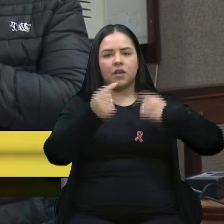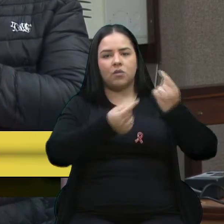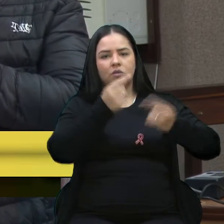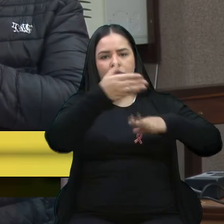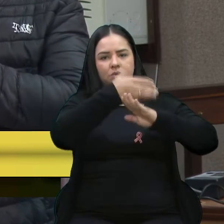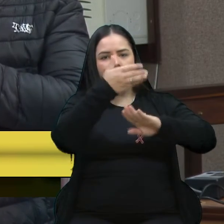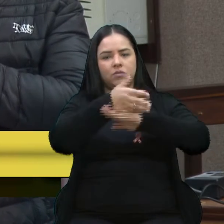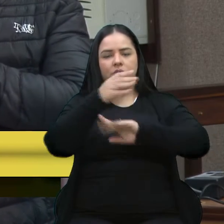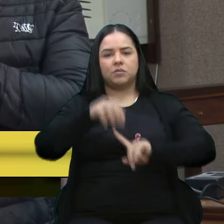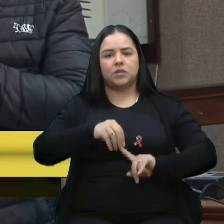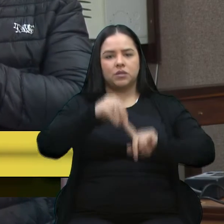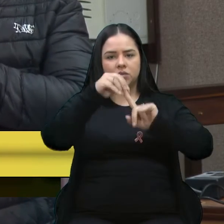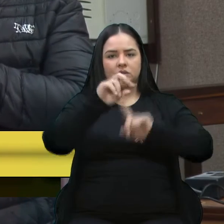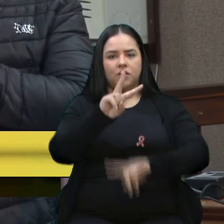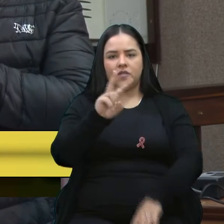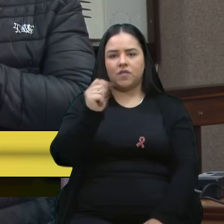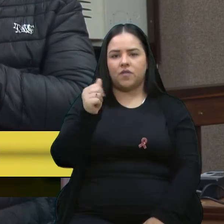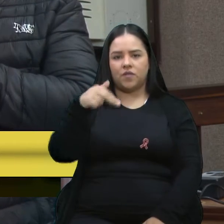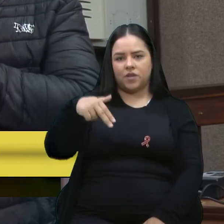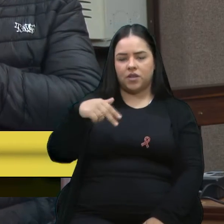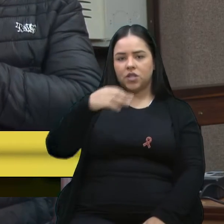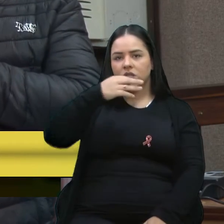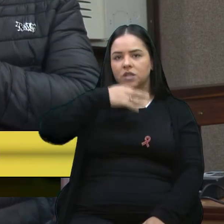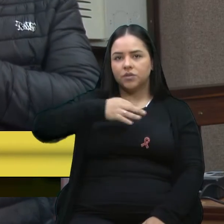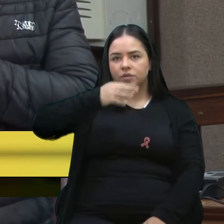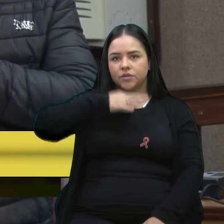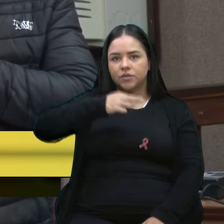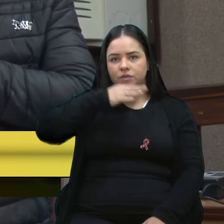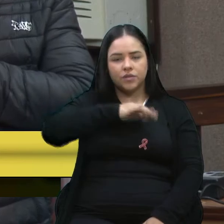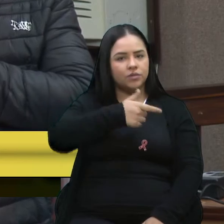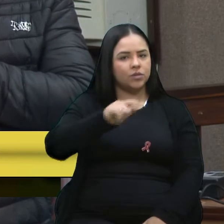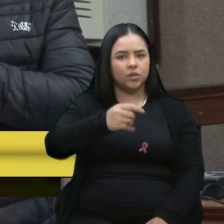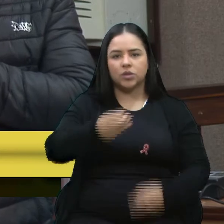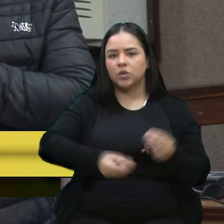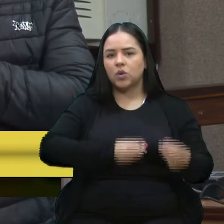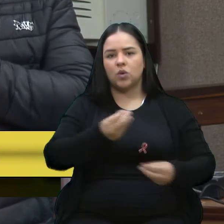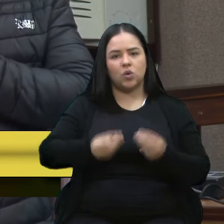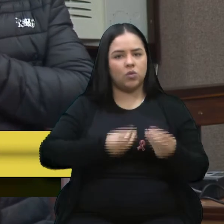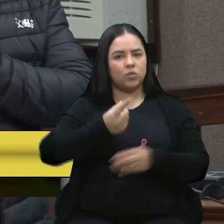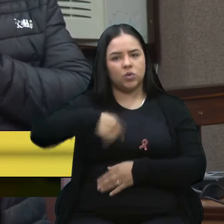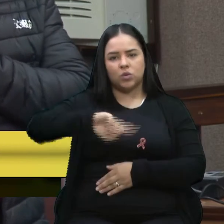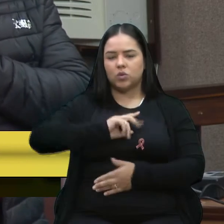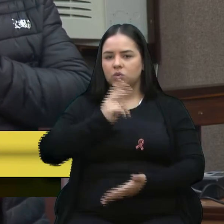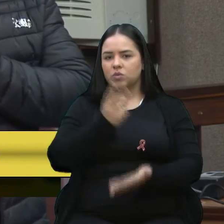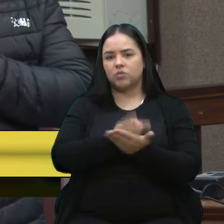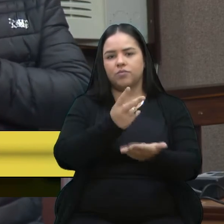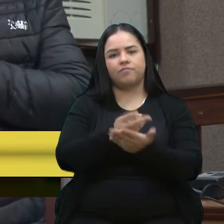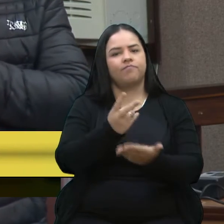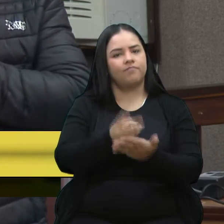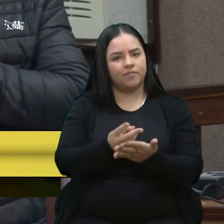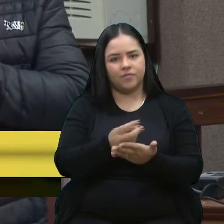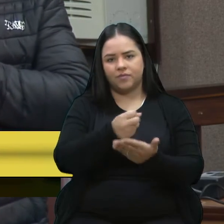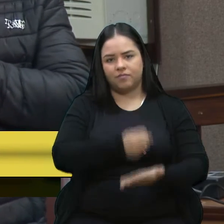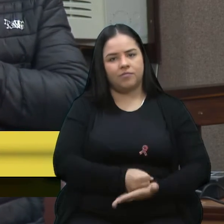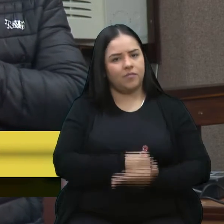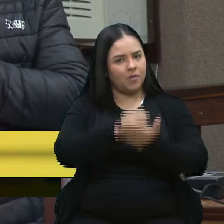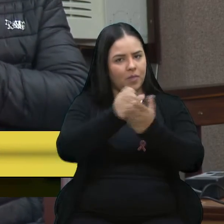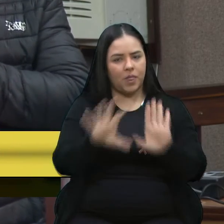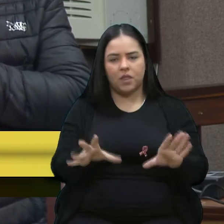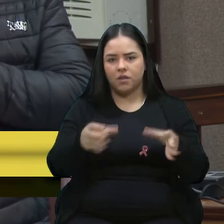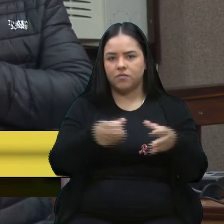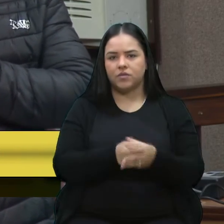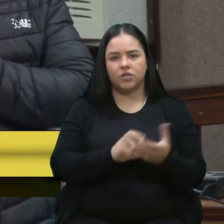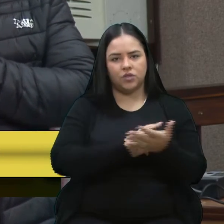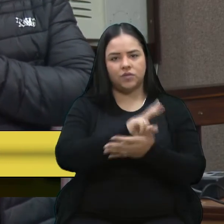principalmente os vazeiros aqui de Caxias do Sul. Não tem mais condições hoje de poder se sustentar esta classe e as